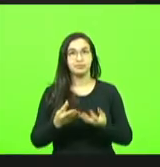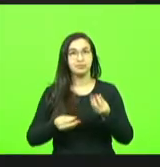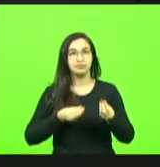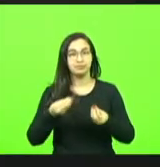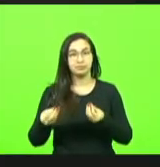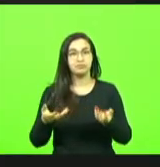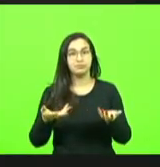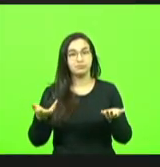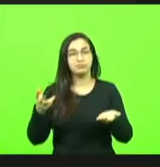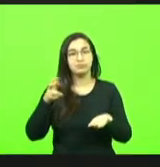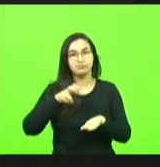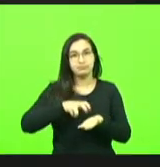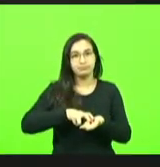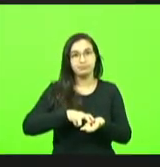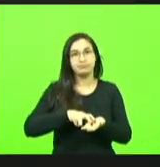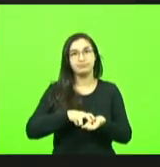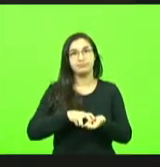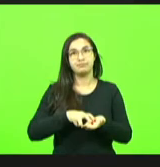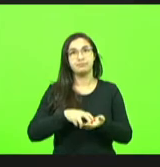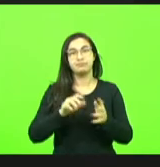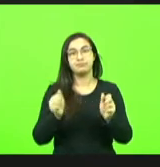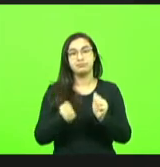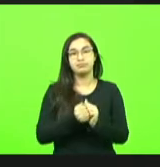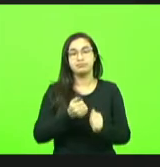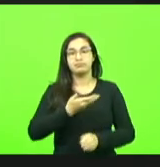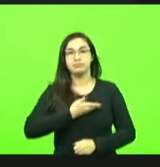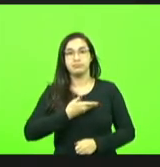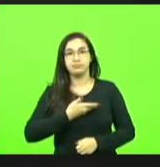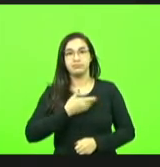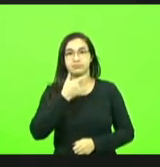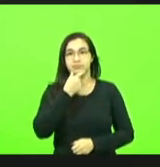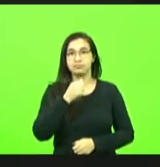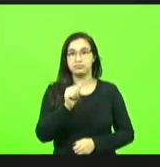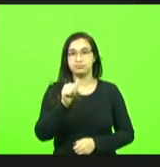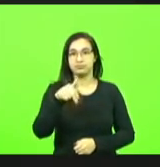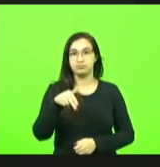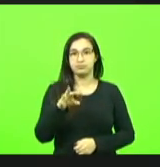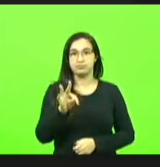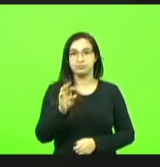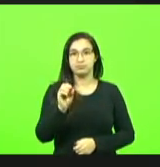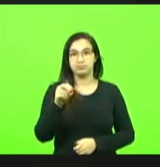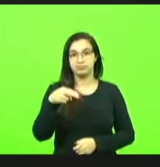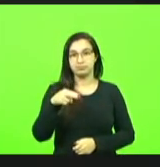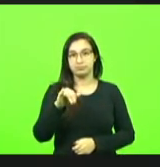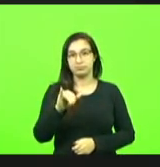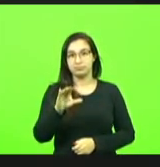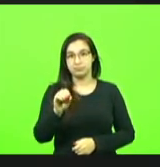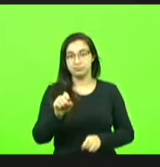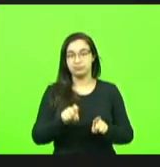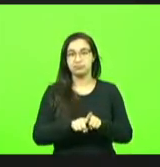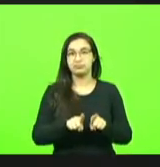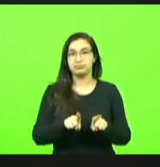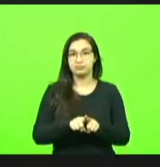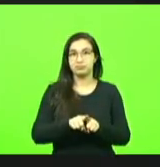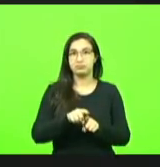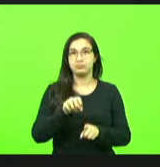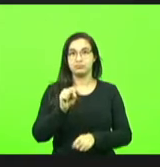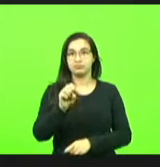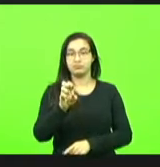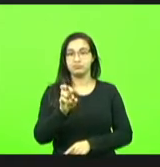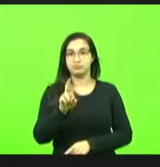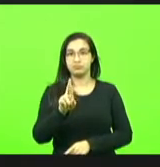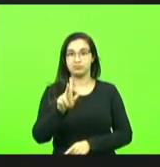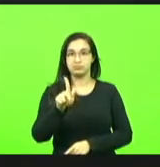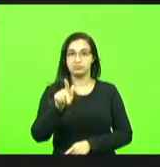manhã junto com os nossos amigos seu Antônio o Antônio de Oliveira o seu Célio Nicoletti o Ademir